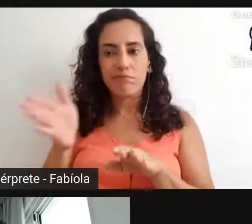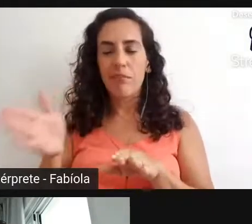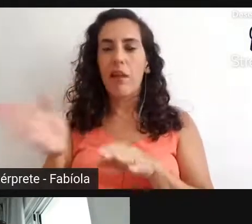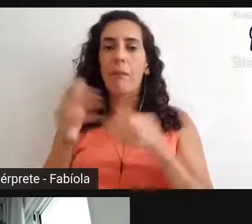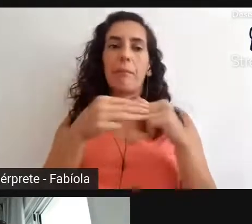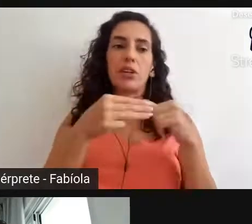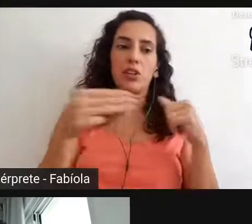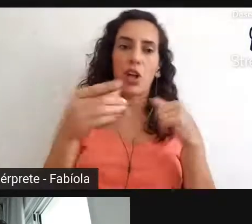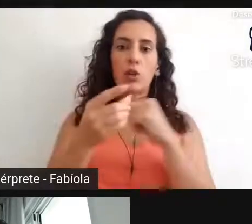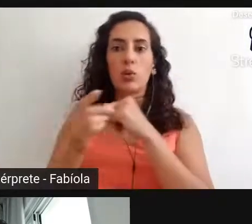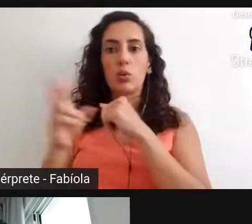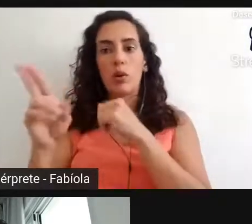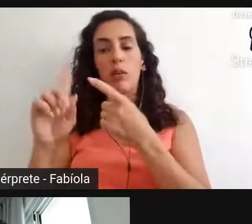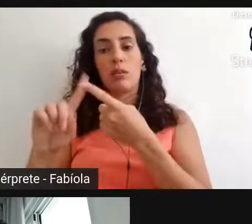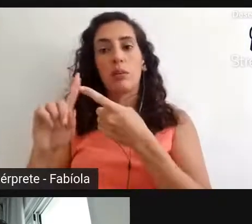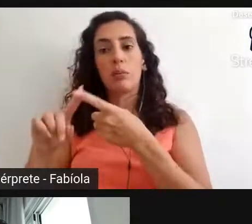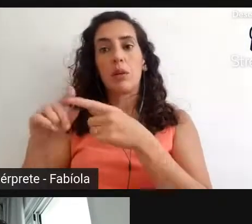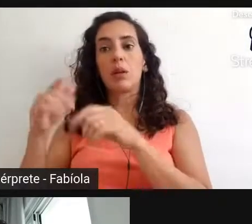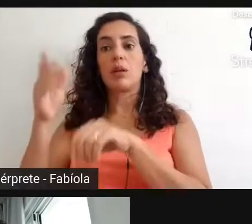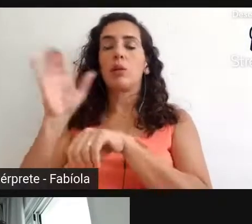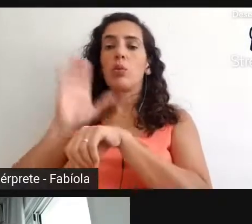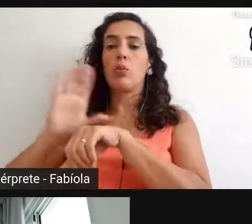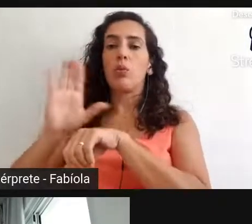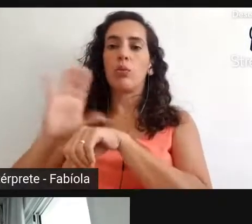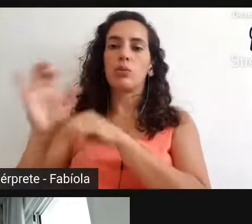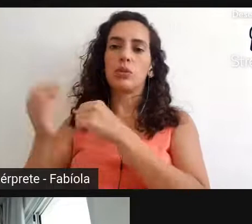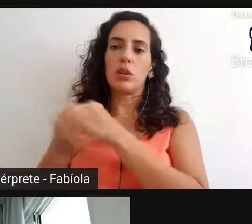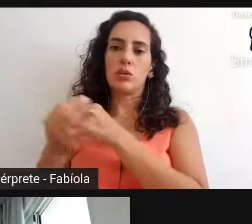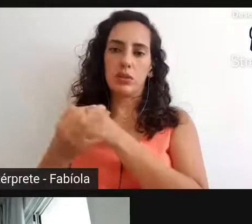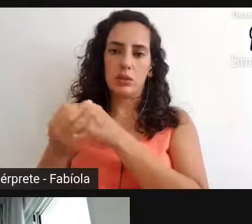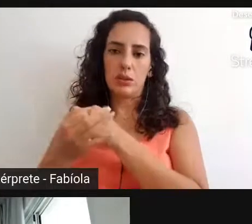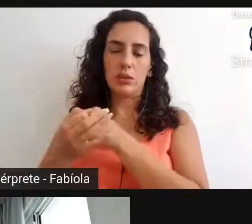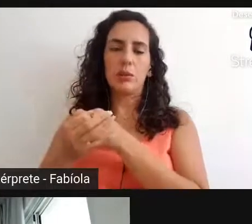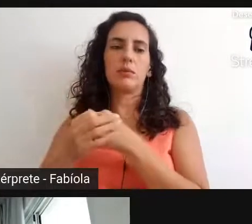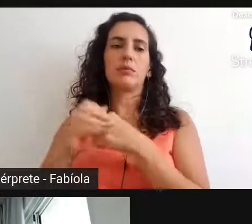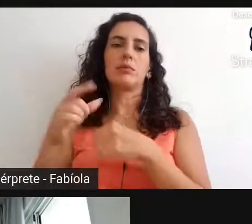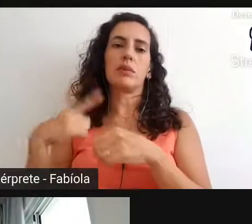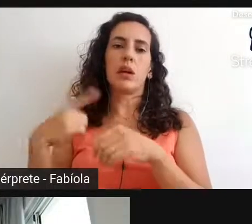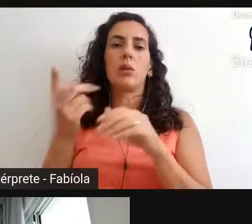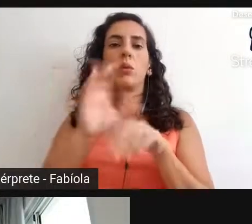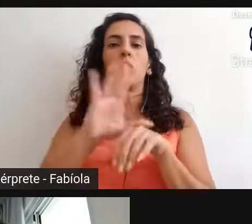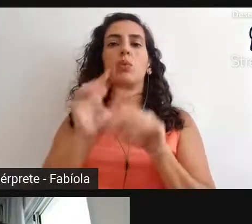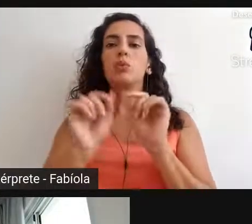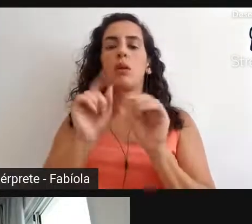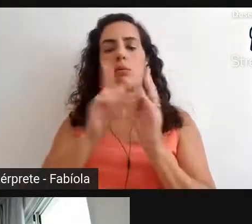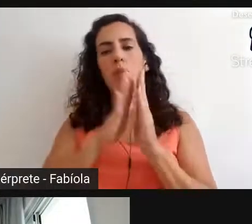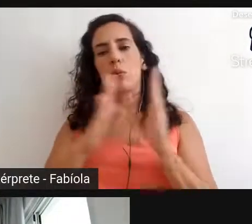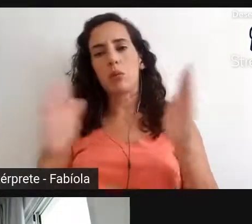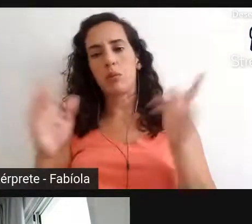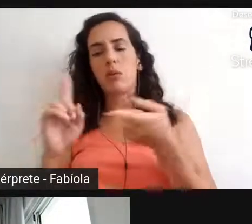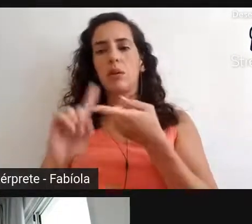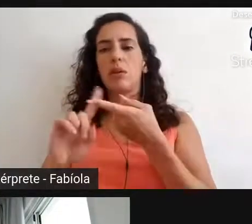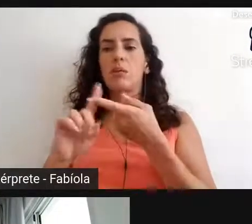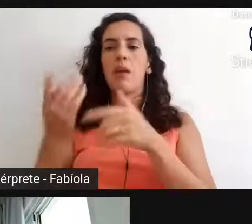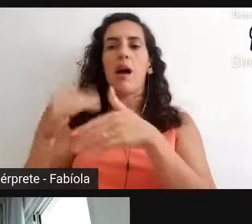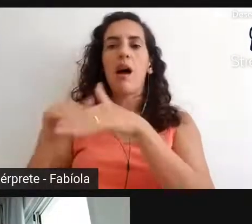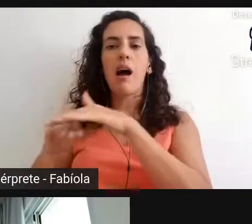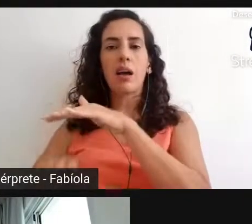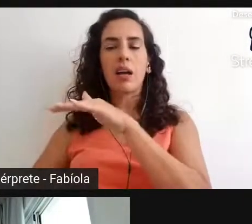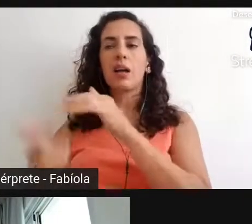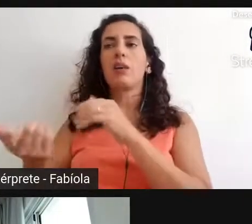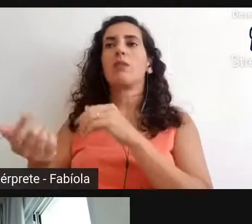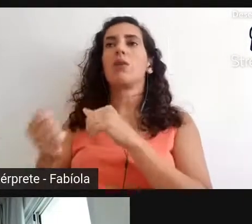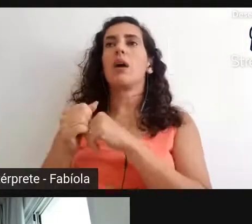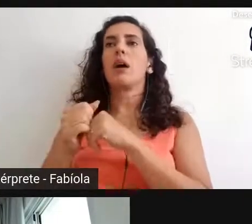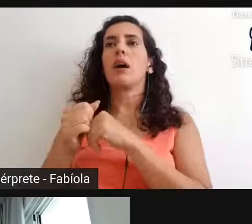cursos além da arquivologia e da biblioteconomia, administração, informática, sistemas de